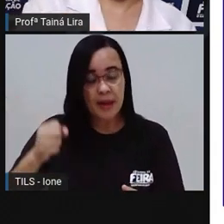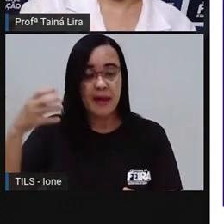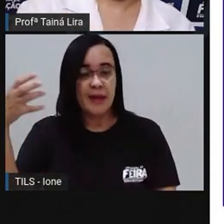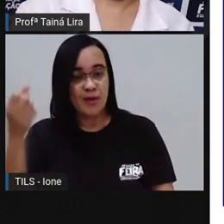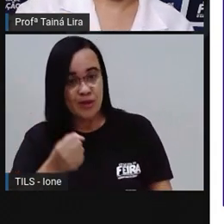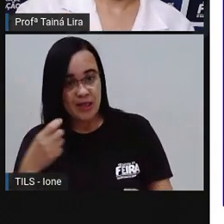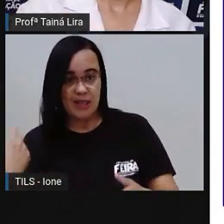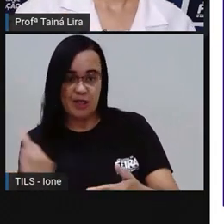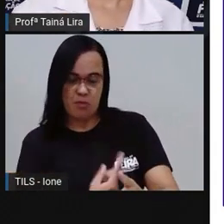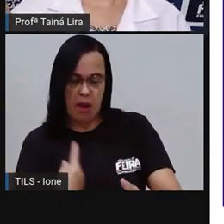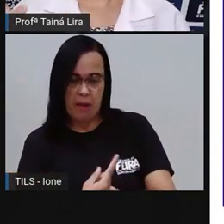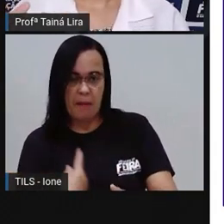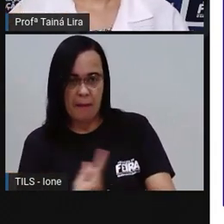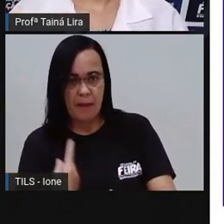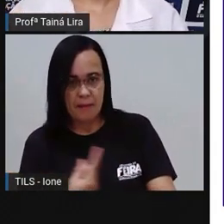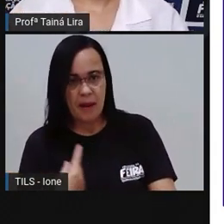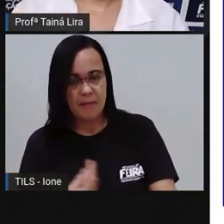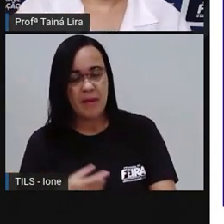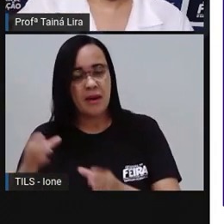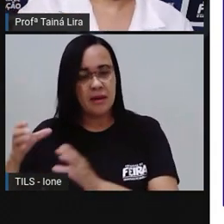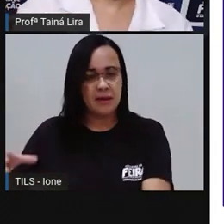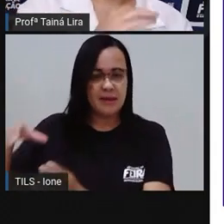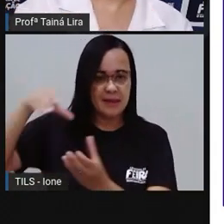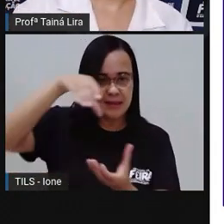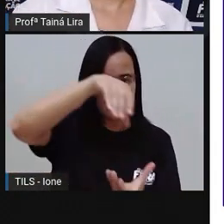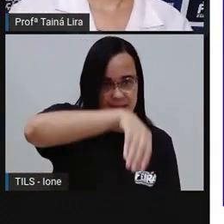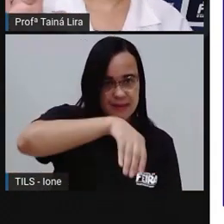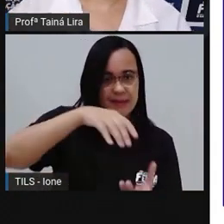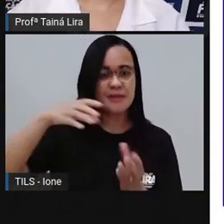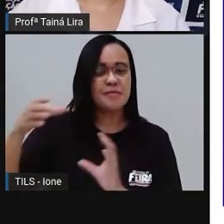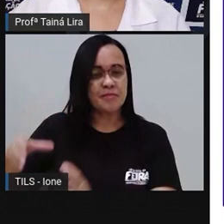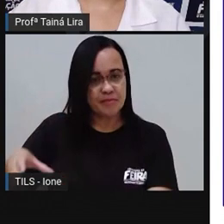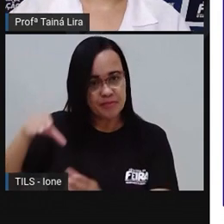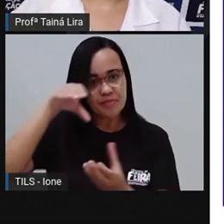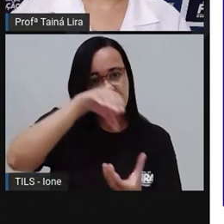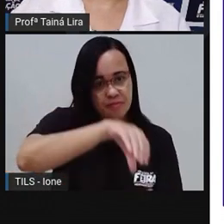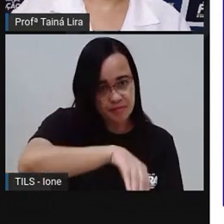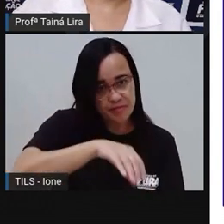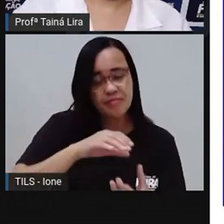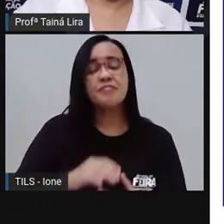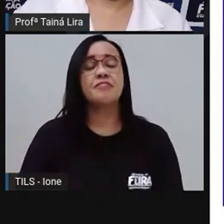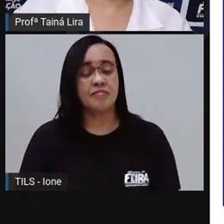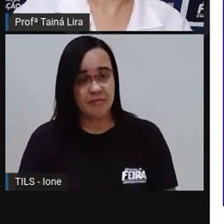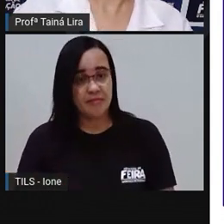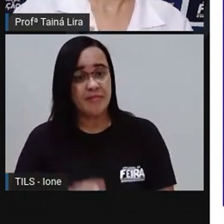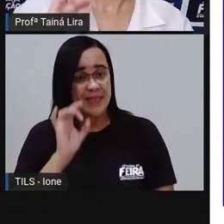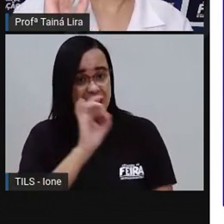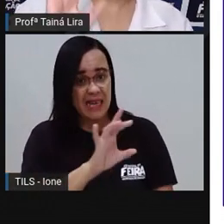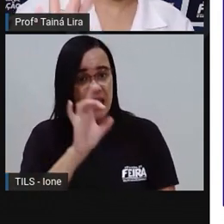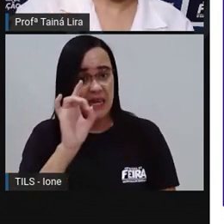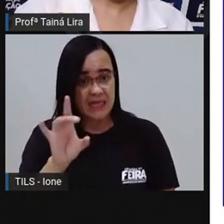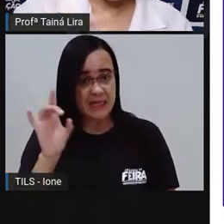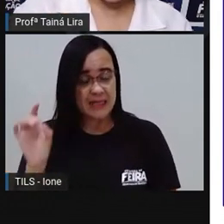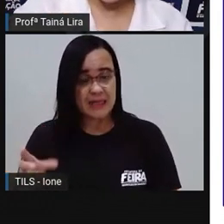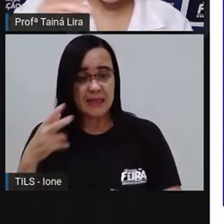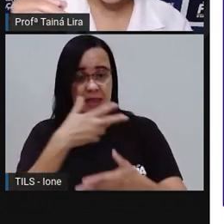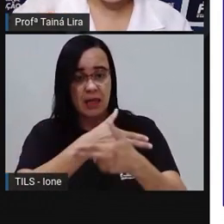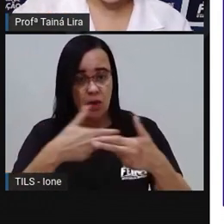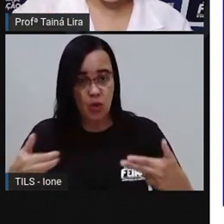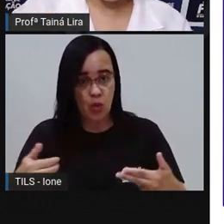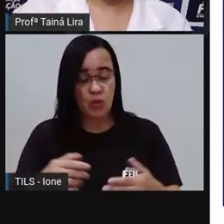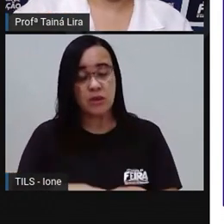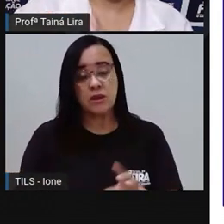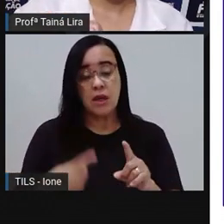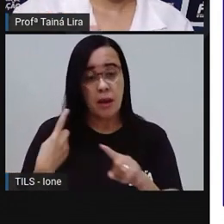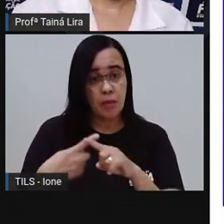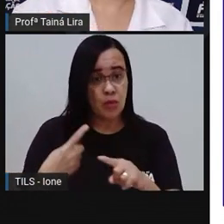liquidificador Vou acrescentar aqui a banana Depois vou acrescentar o morango Vou bater por dois